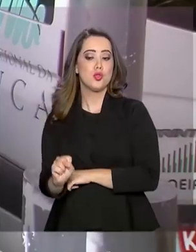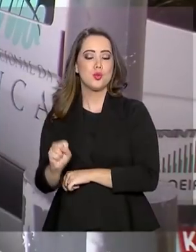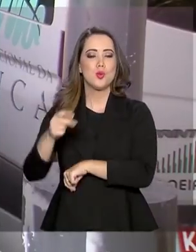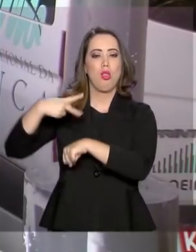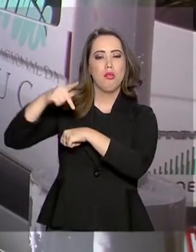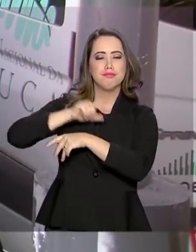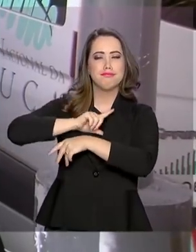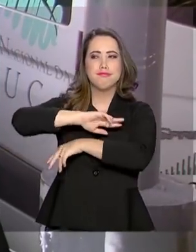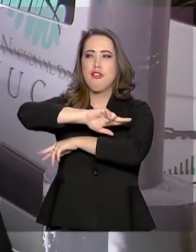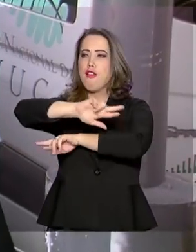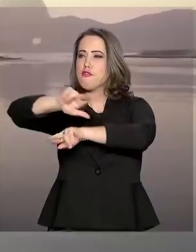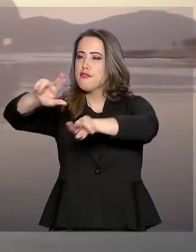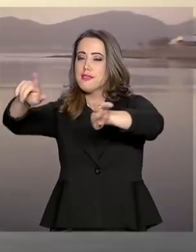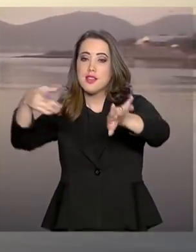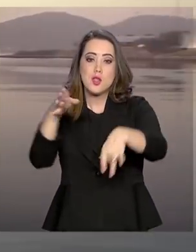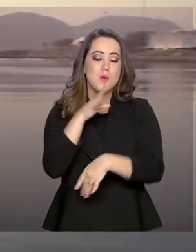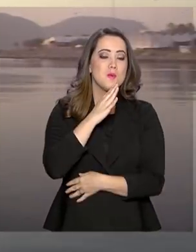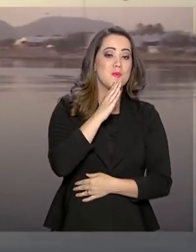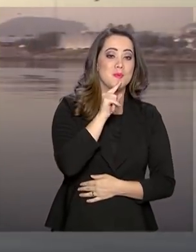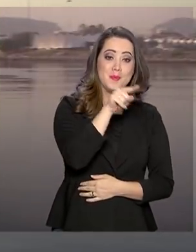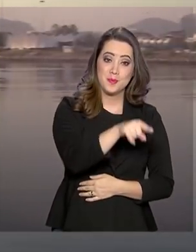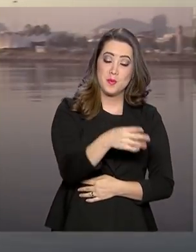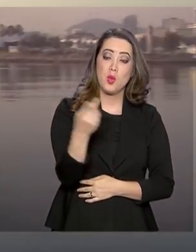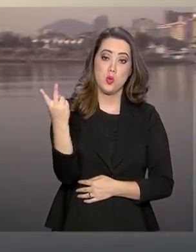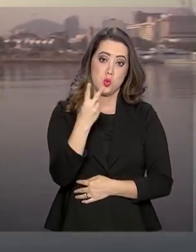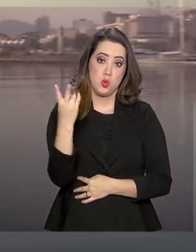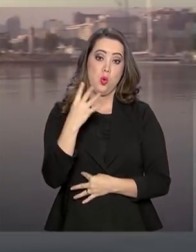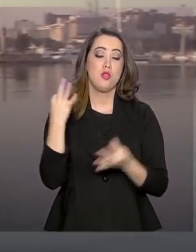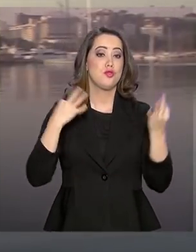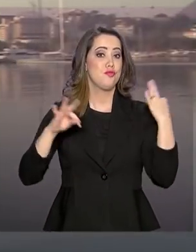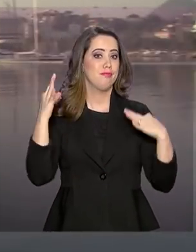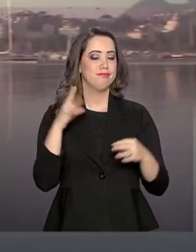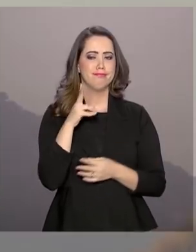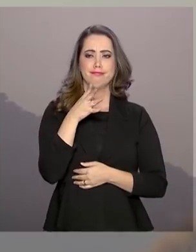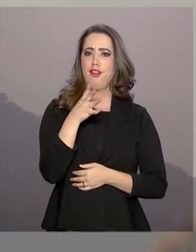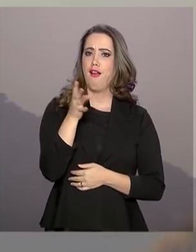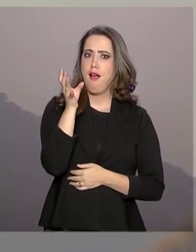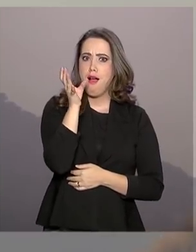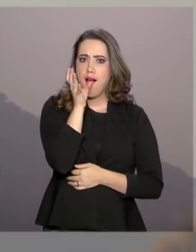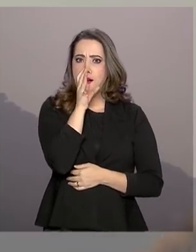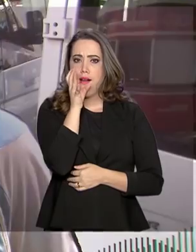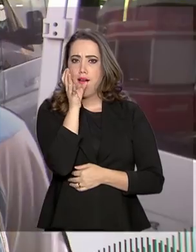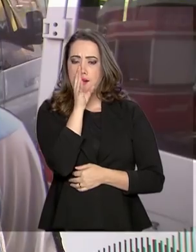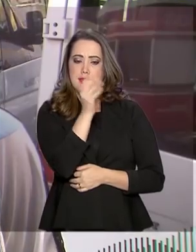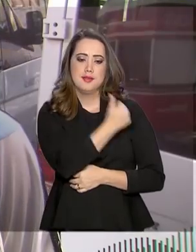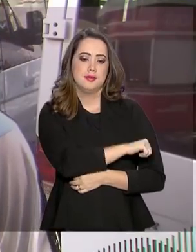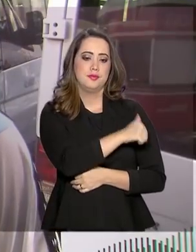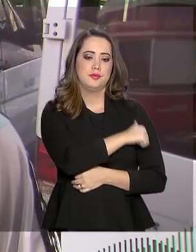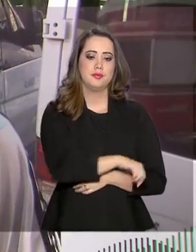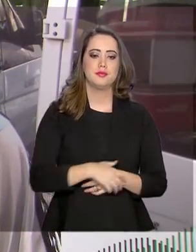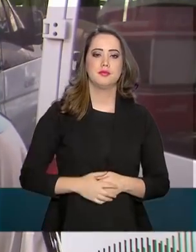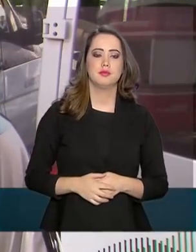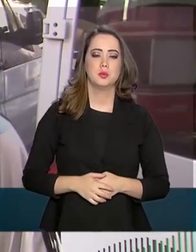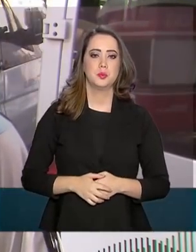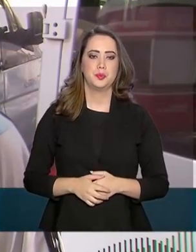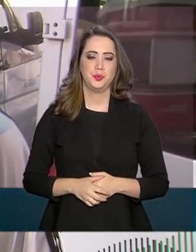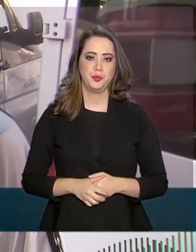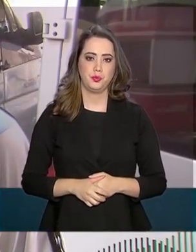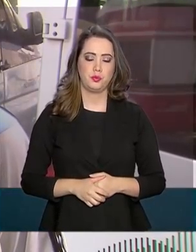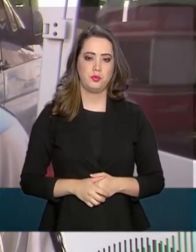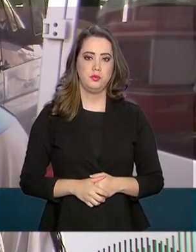e Francisca estão de férias no Rio de Janeiro e encantados com tanta beleza. Tem um bom clima, a gente